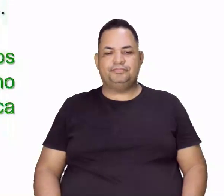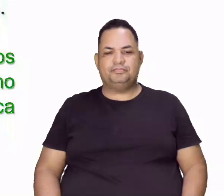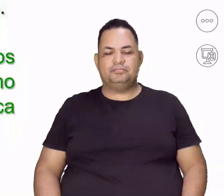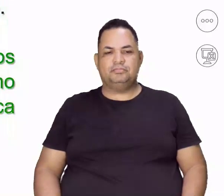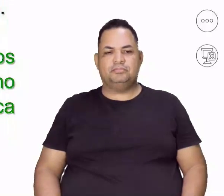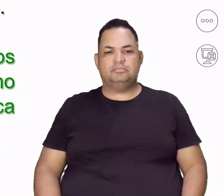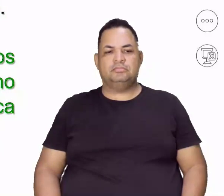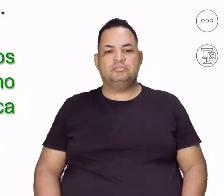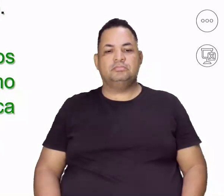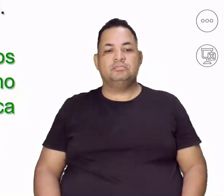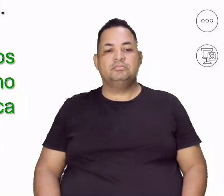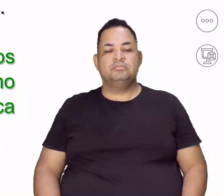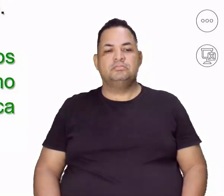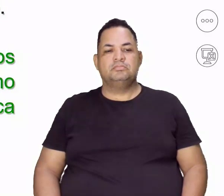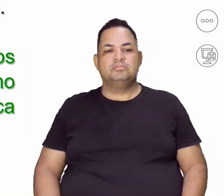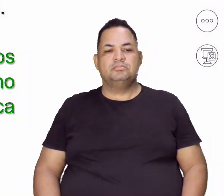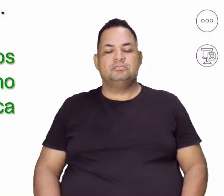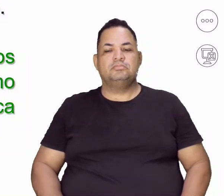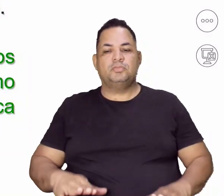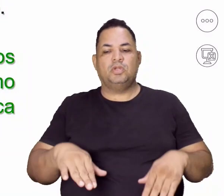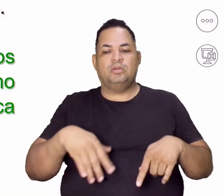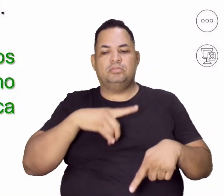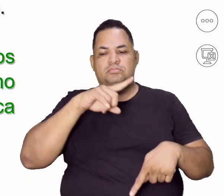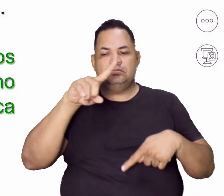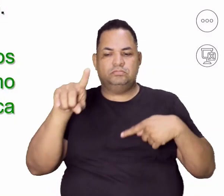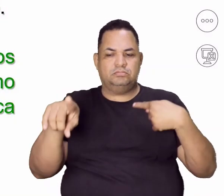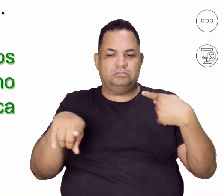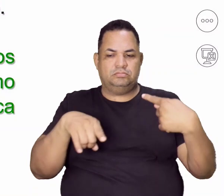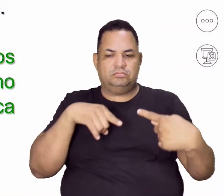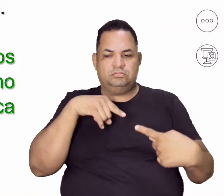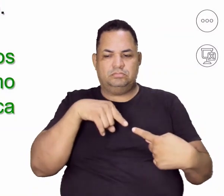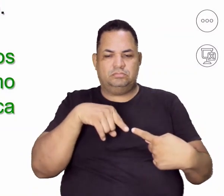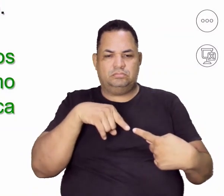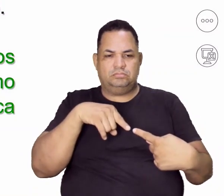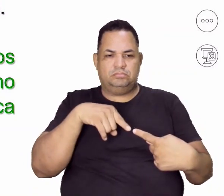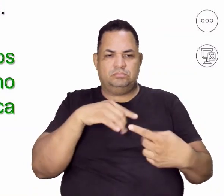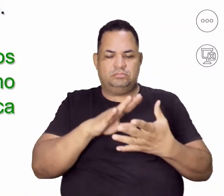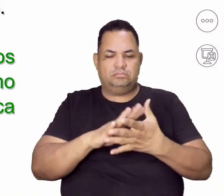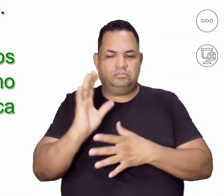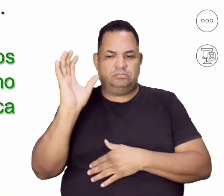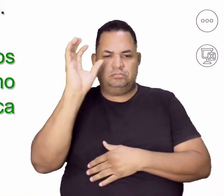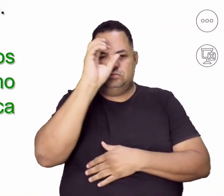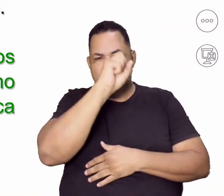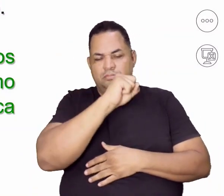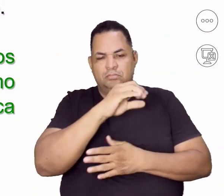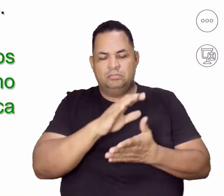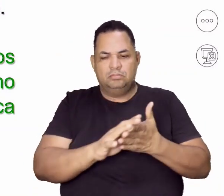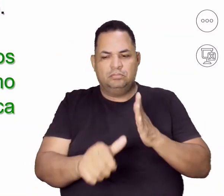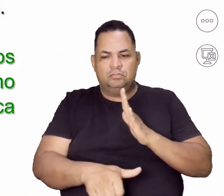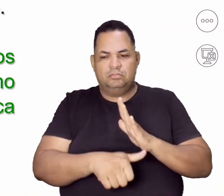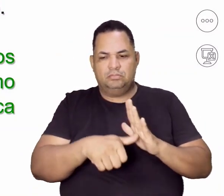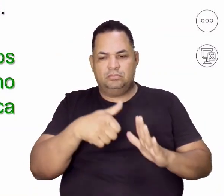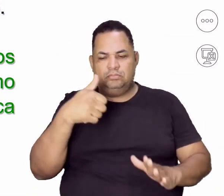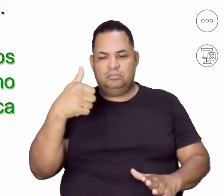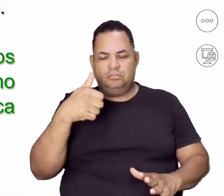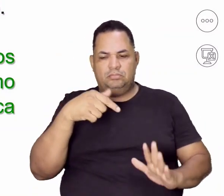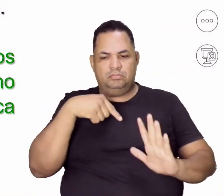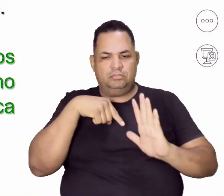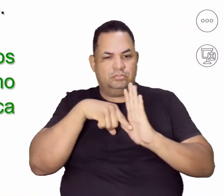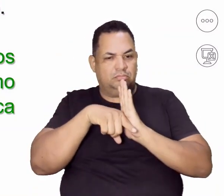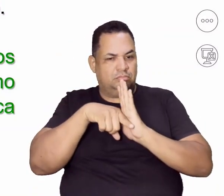ponto é o seguinte, o que eu trago aqui como objetivo de aprendizagem? O primeiro será